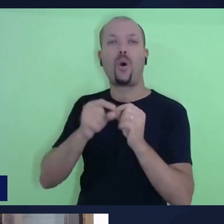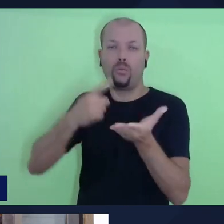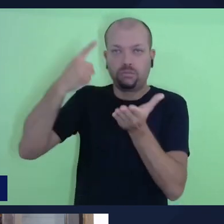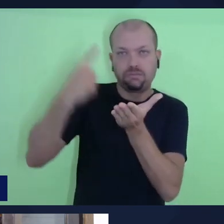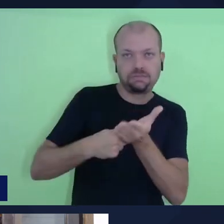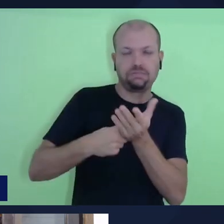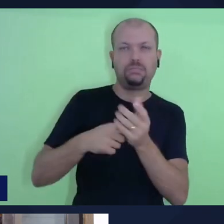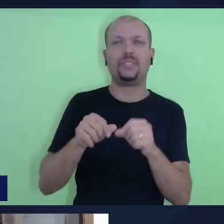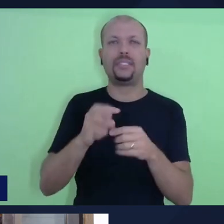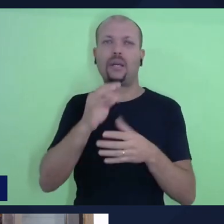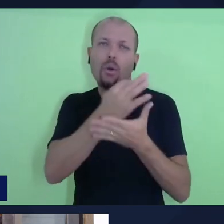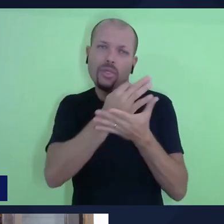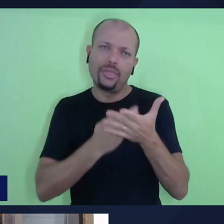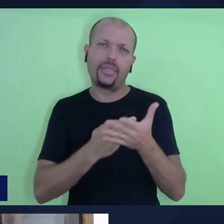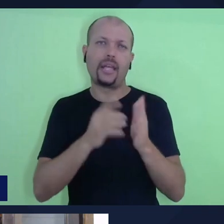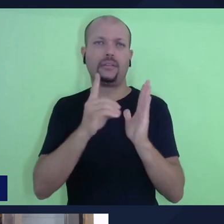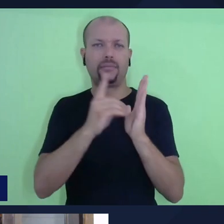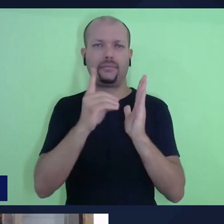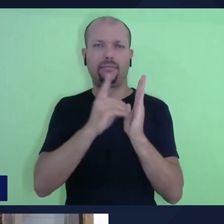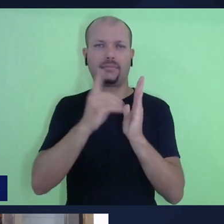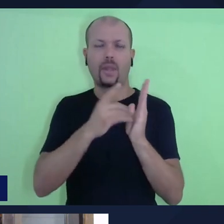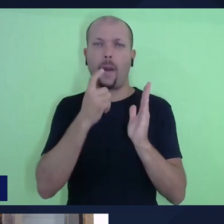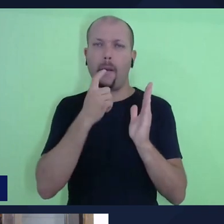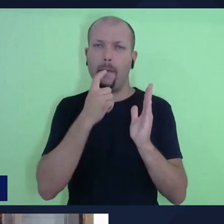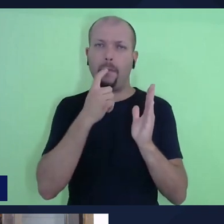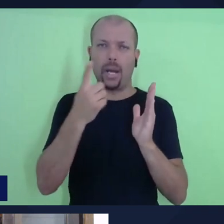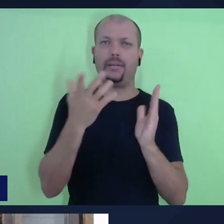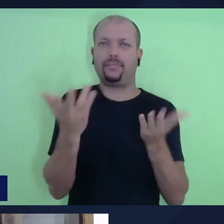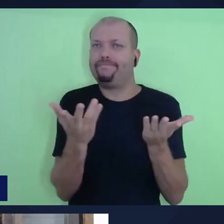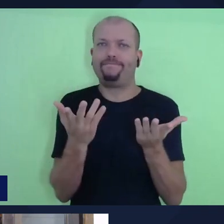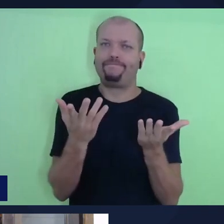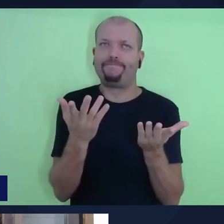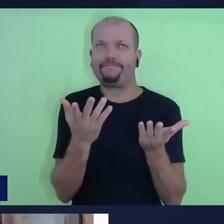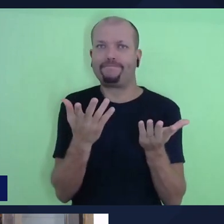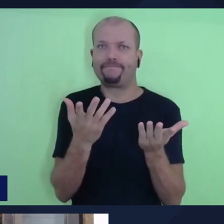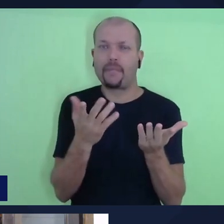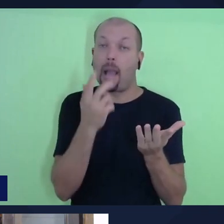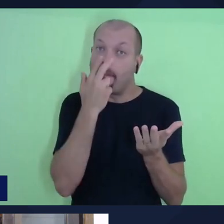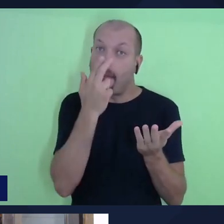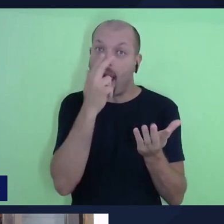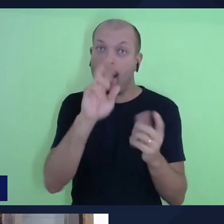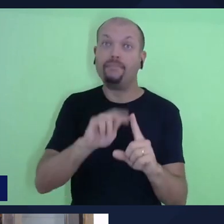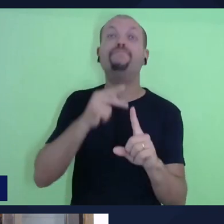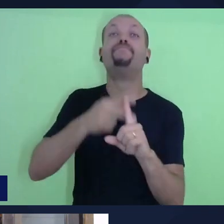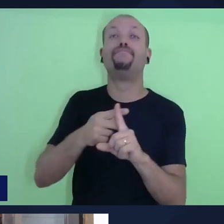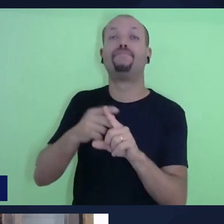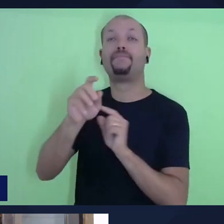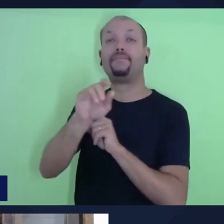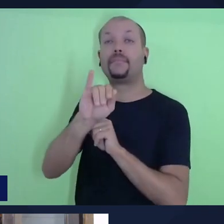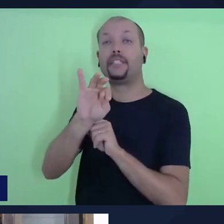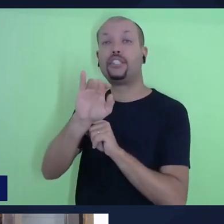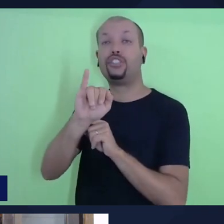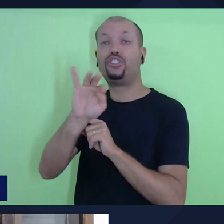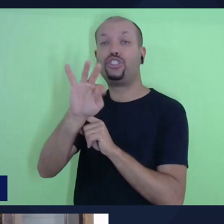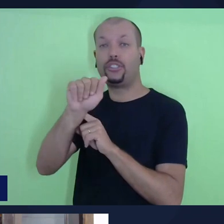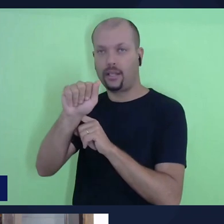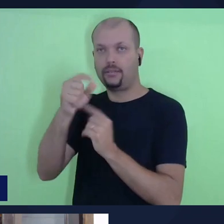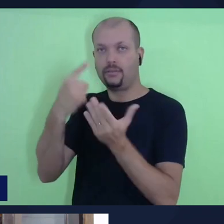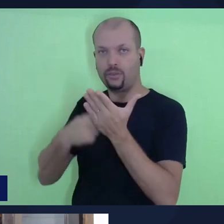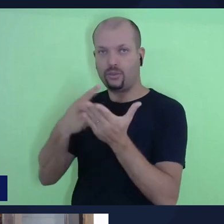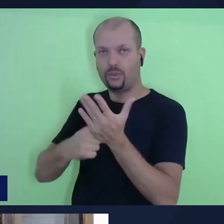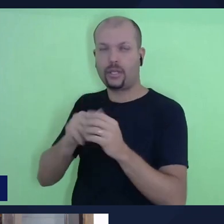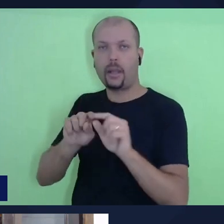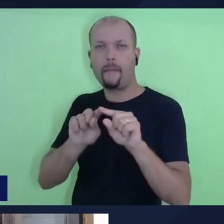o texto de Deuteronômio talvez seja o mais próximo ao que a gente encontra dos documentos, da forma como é apresentado. Mas a palavra